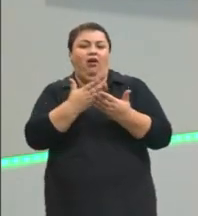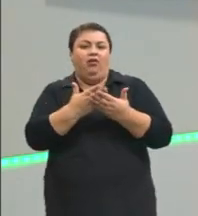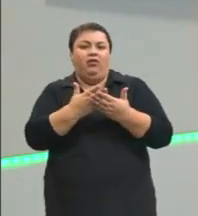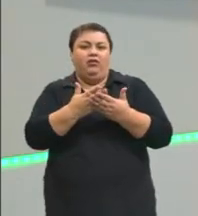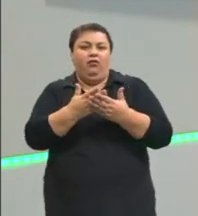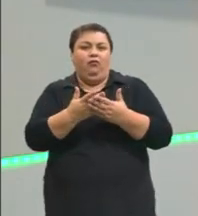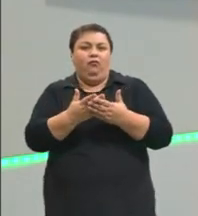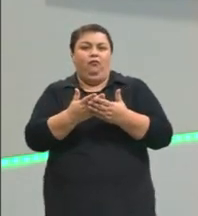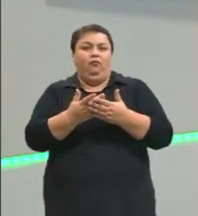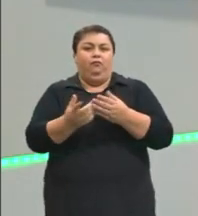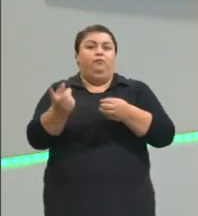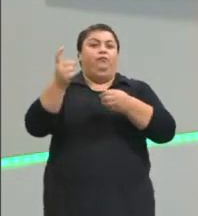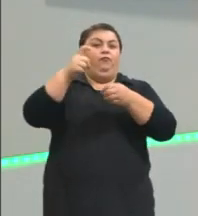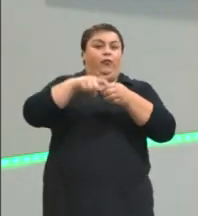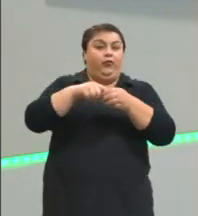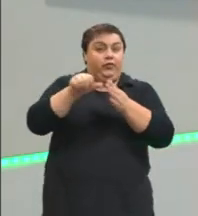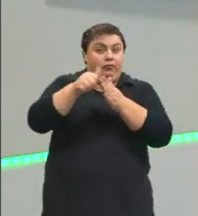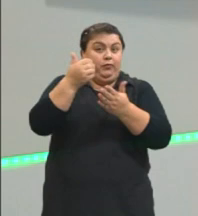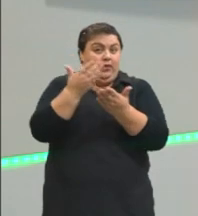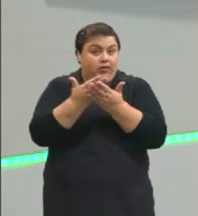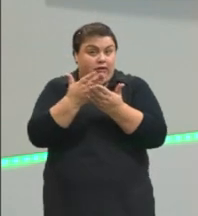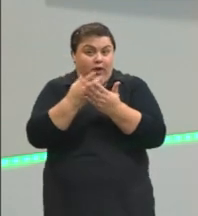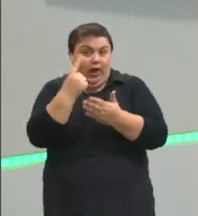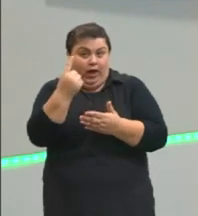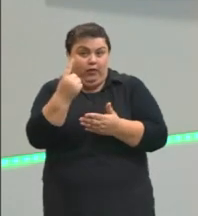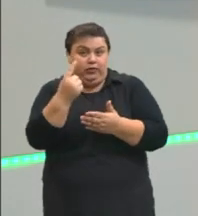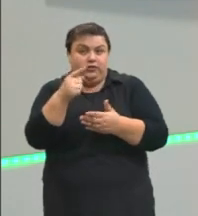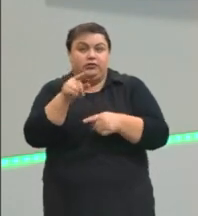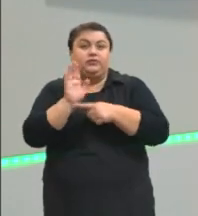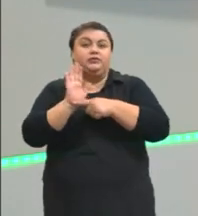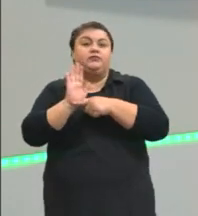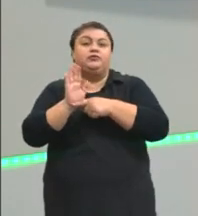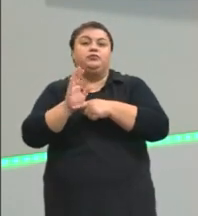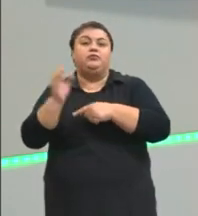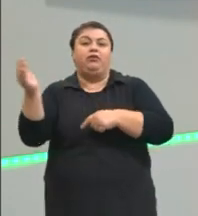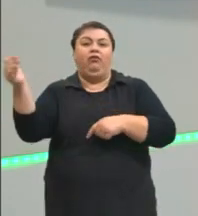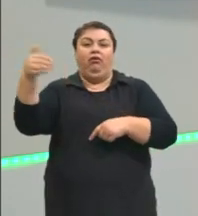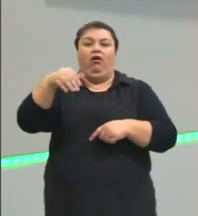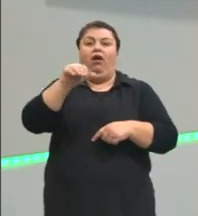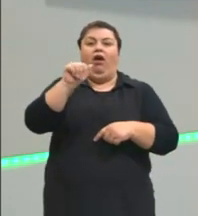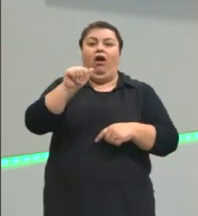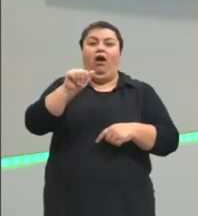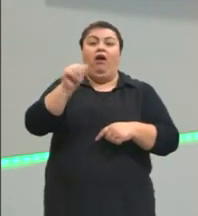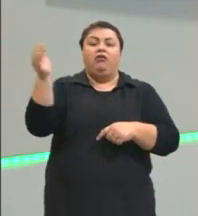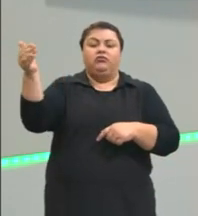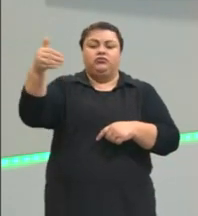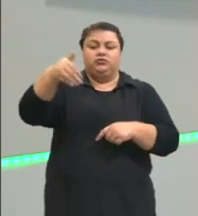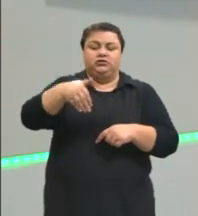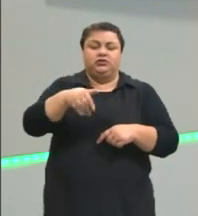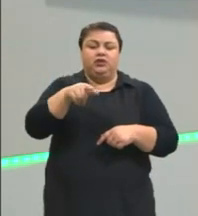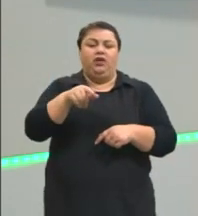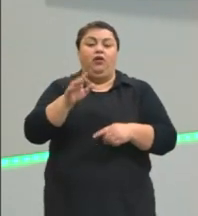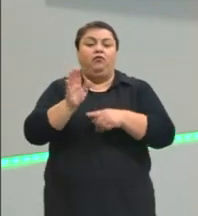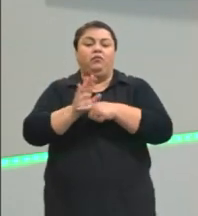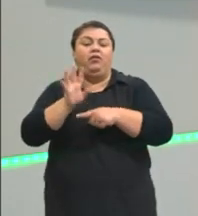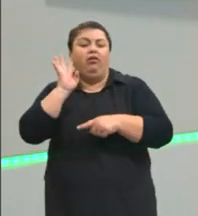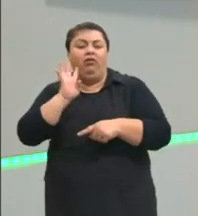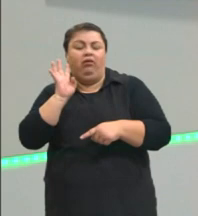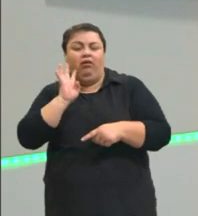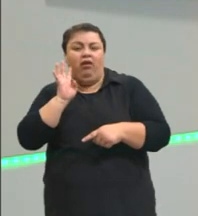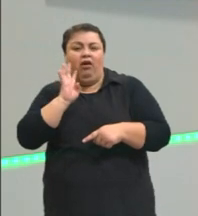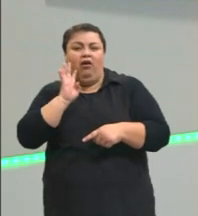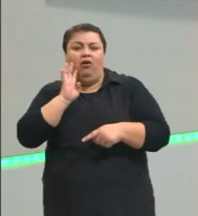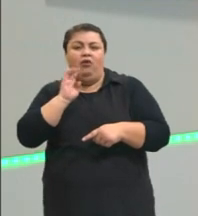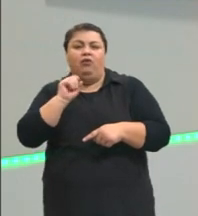aula. A gente falou sobre o filme A Chegada. É um filme muito bacana que fala sobre a chegada de